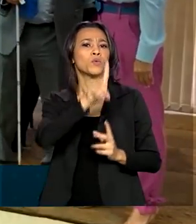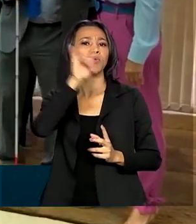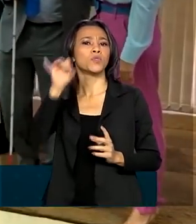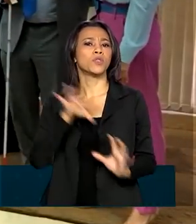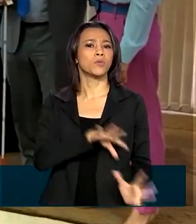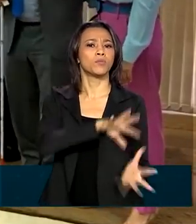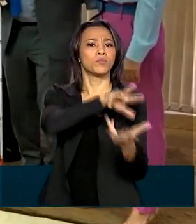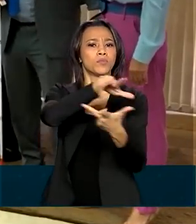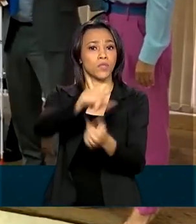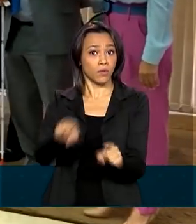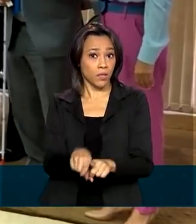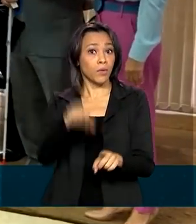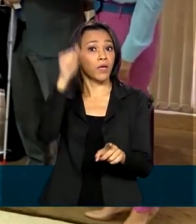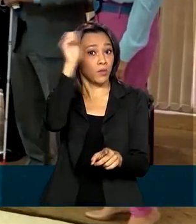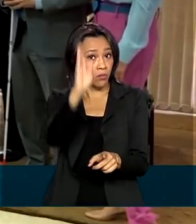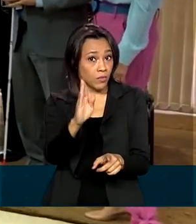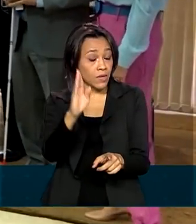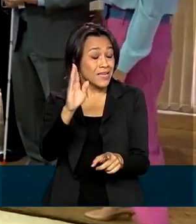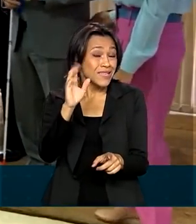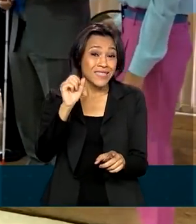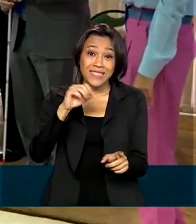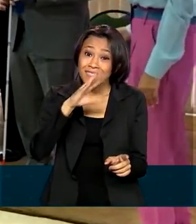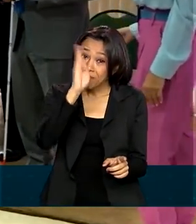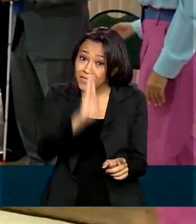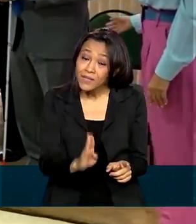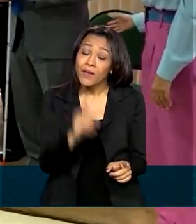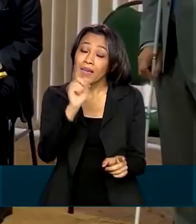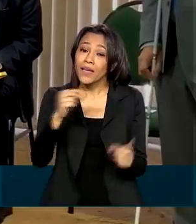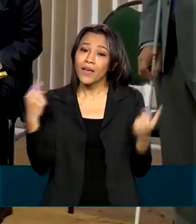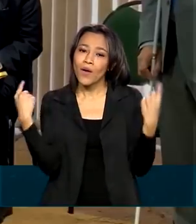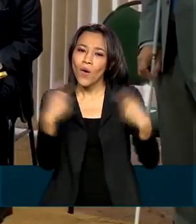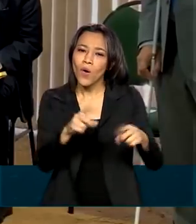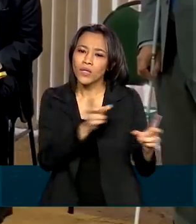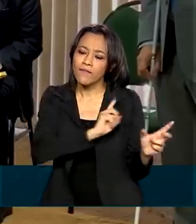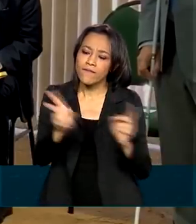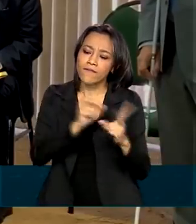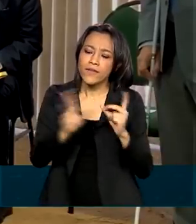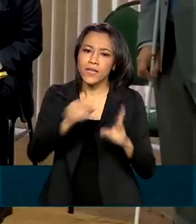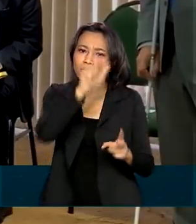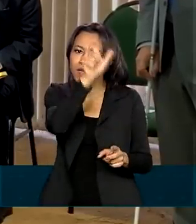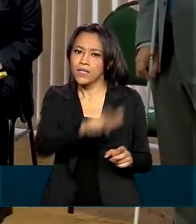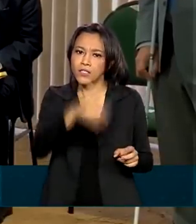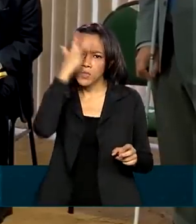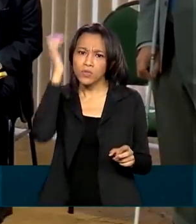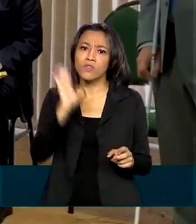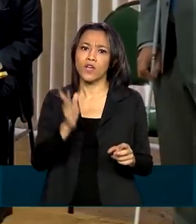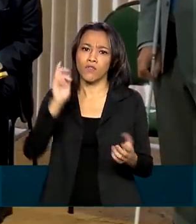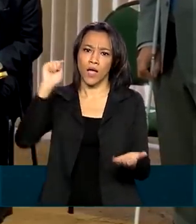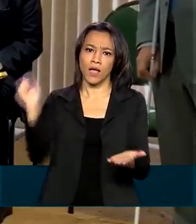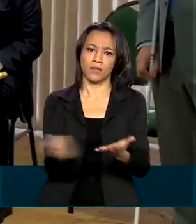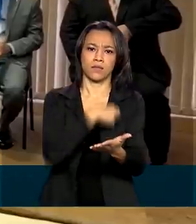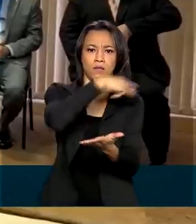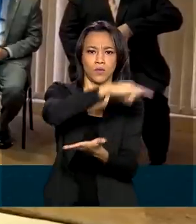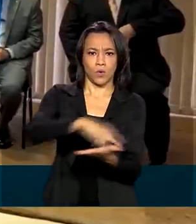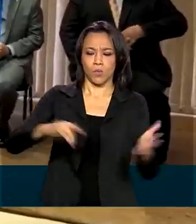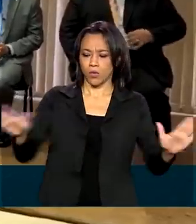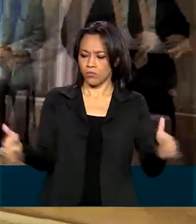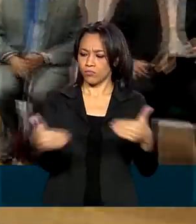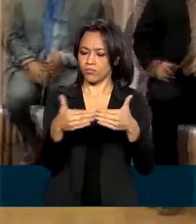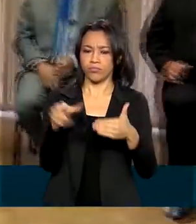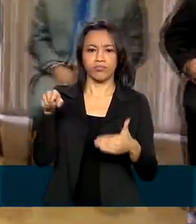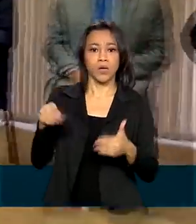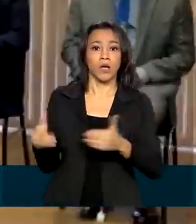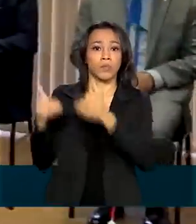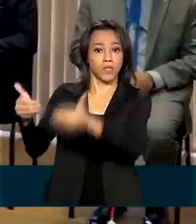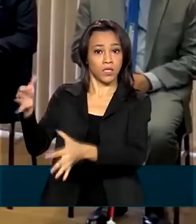e Nacional de Enfrentamento ao Tráfico de Pessoas, foi assinado um acordo técnico entre o Ministério da